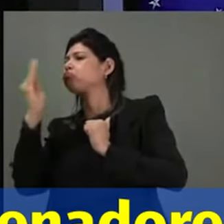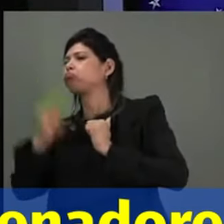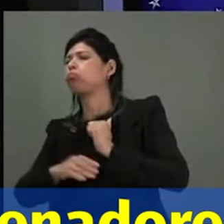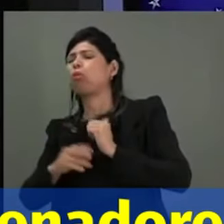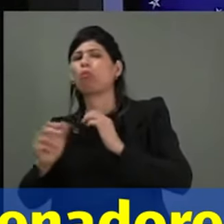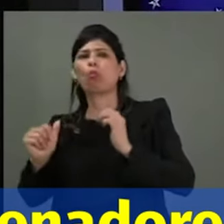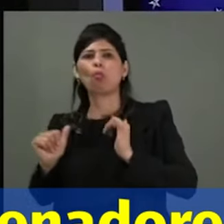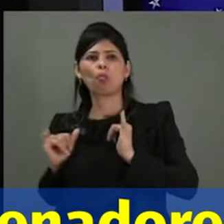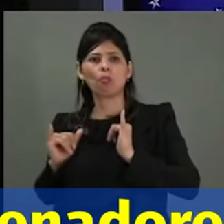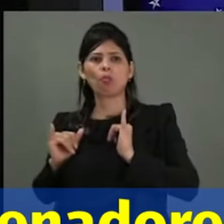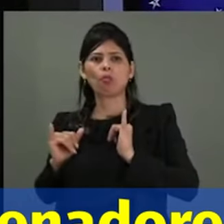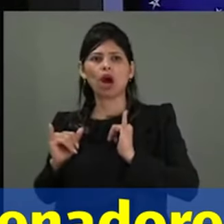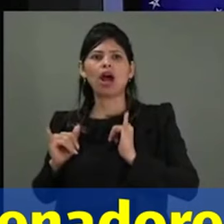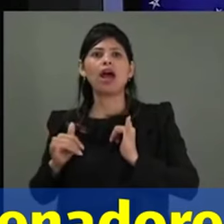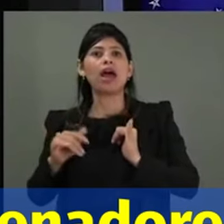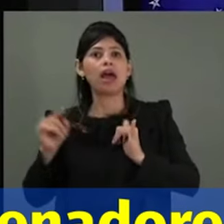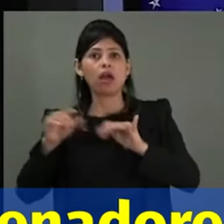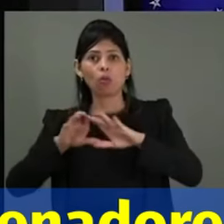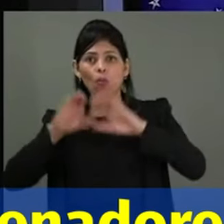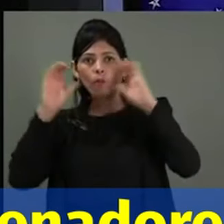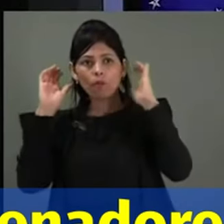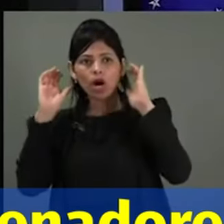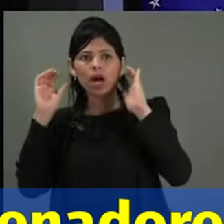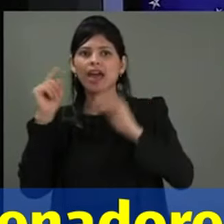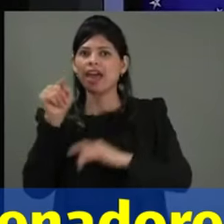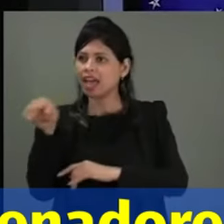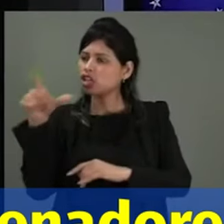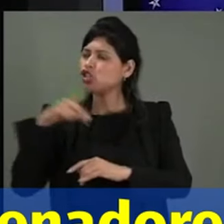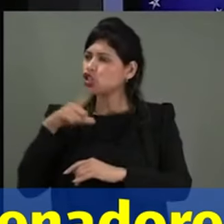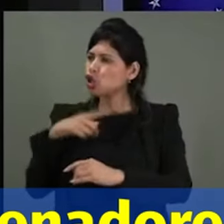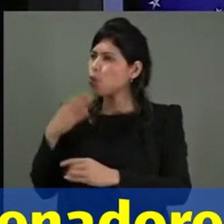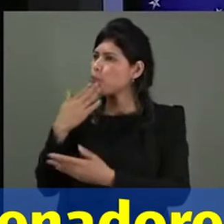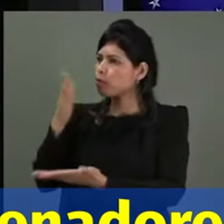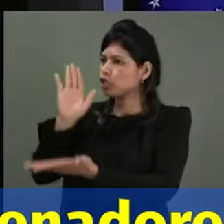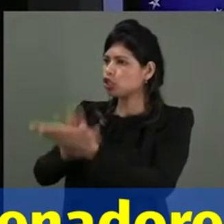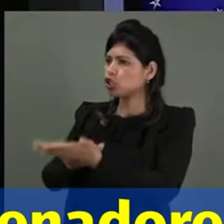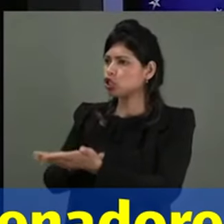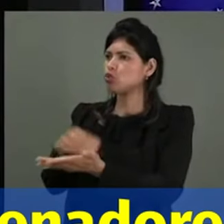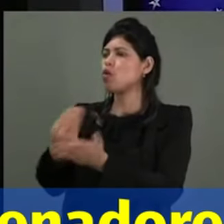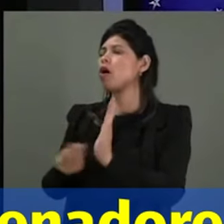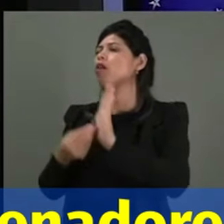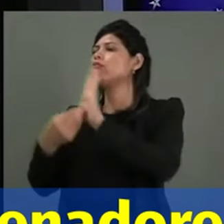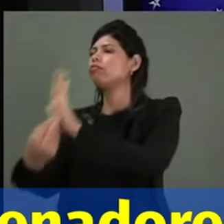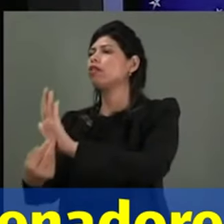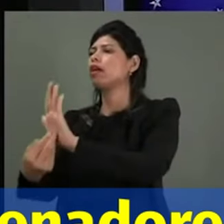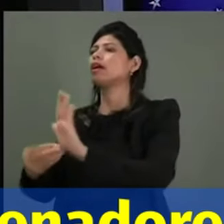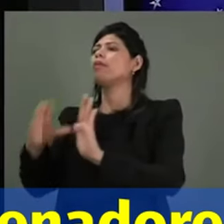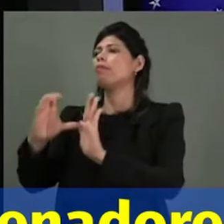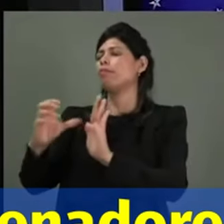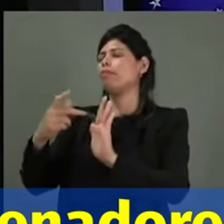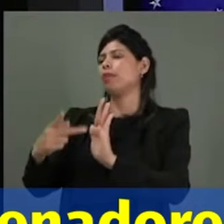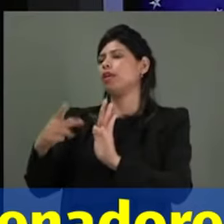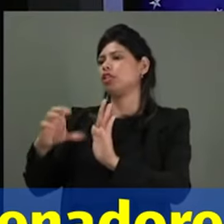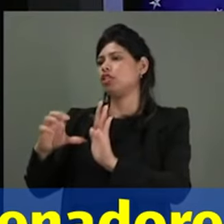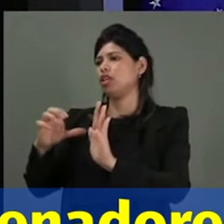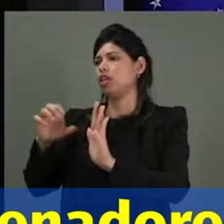recebeu o pedido da PGR para a libertação e não fez.